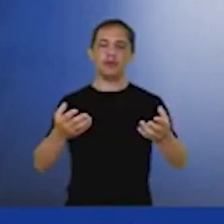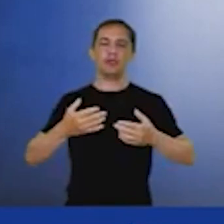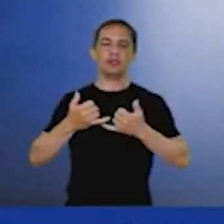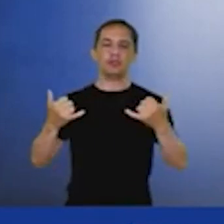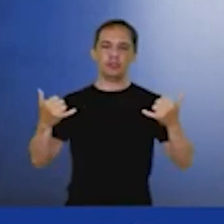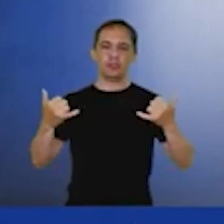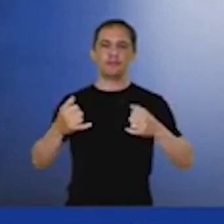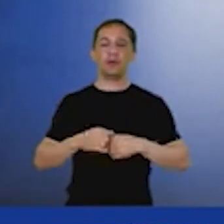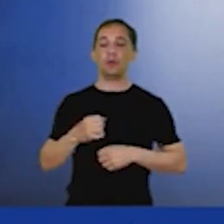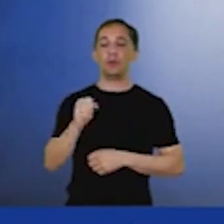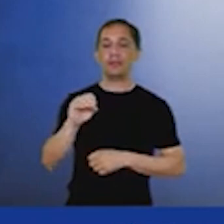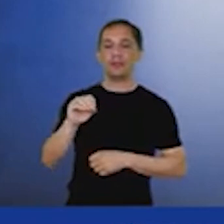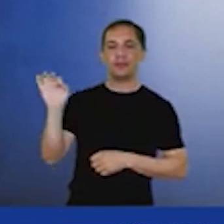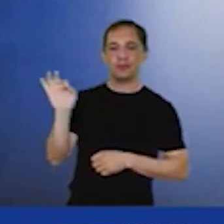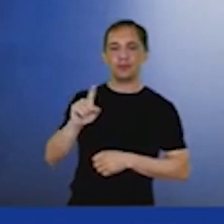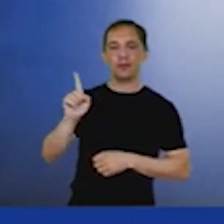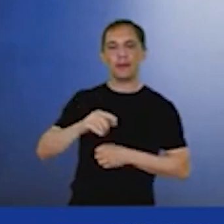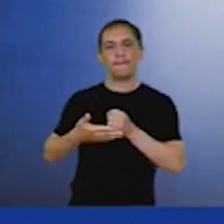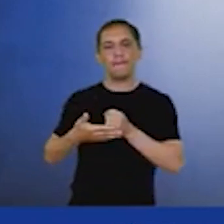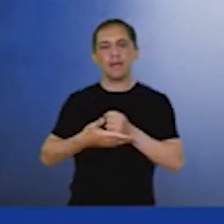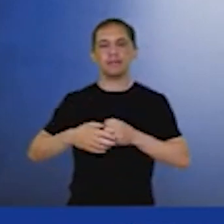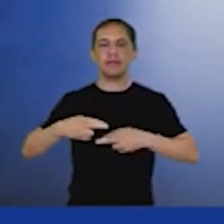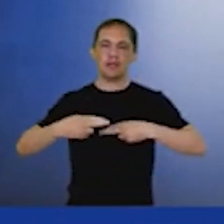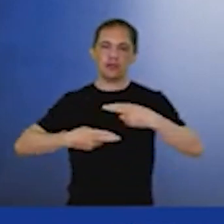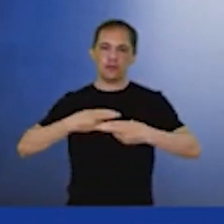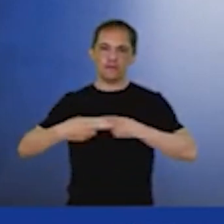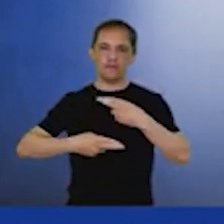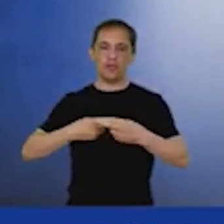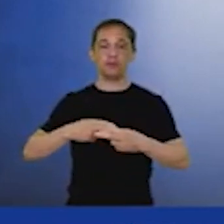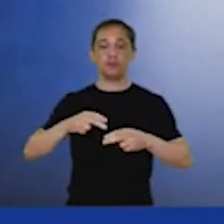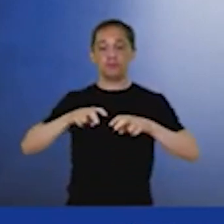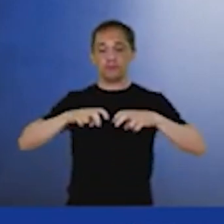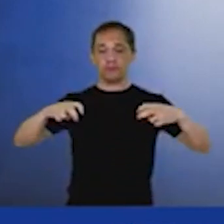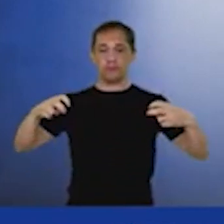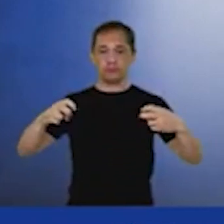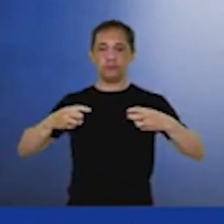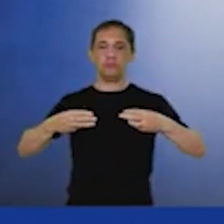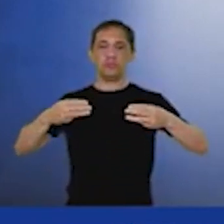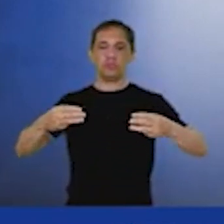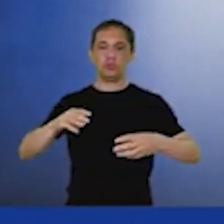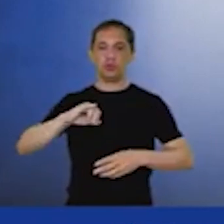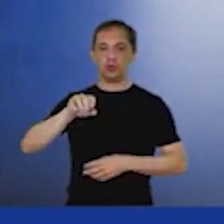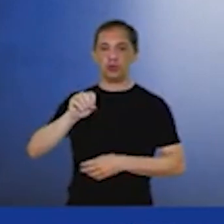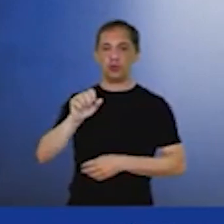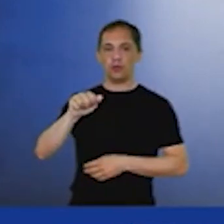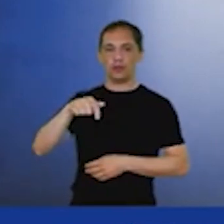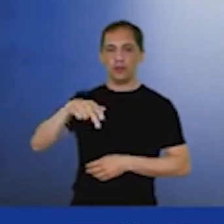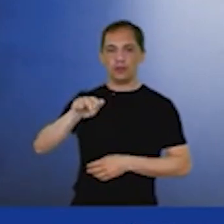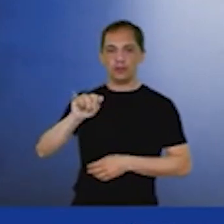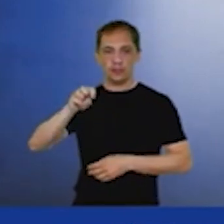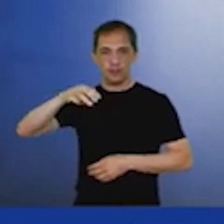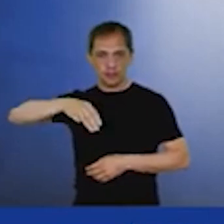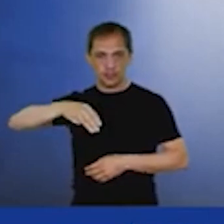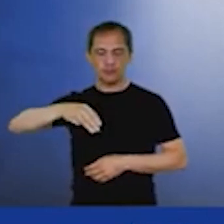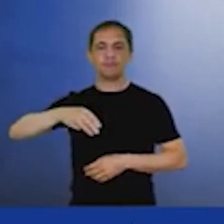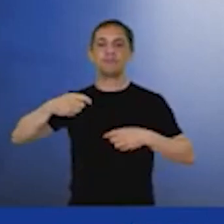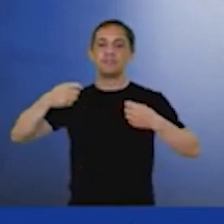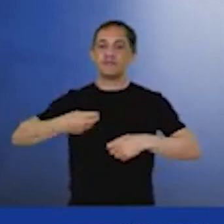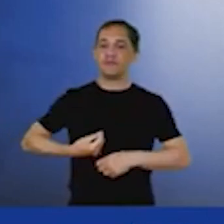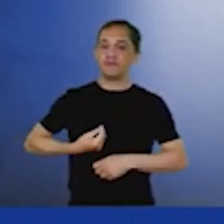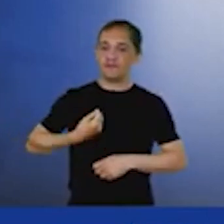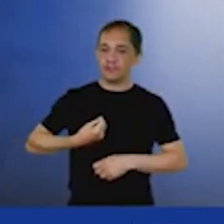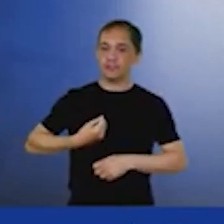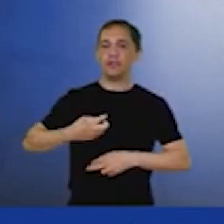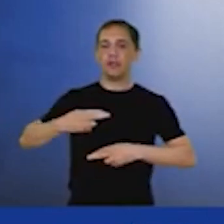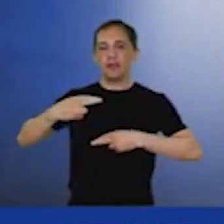O que tem sido dito muito aqui, nesses painéis organizados pelo ministro Joaquim, é a presença de renovável na matriz